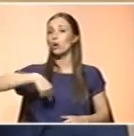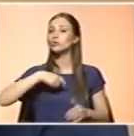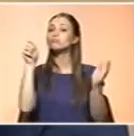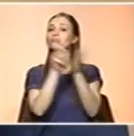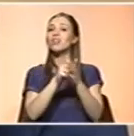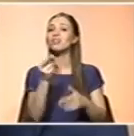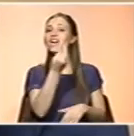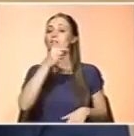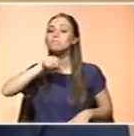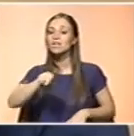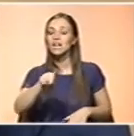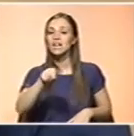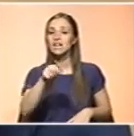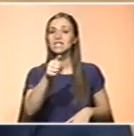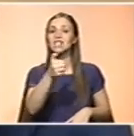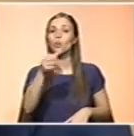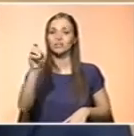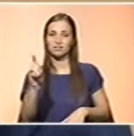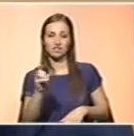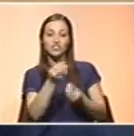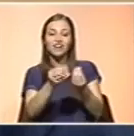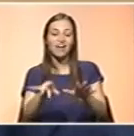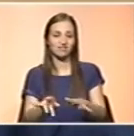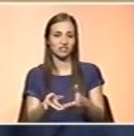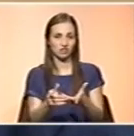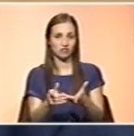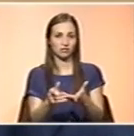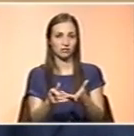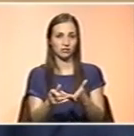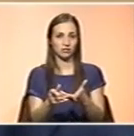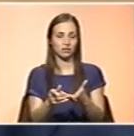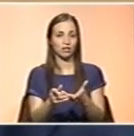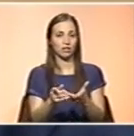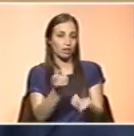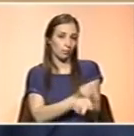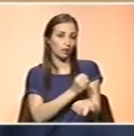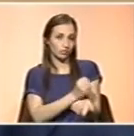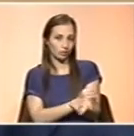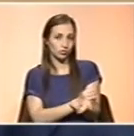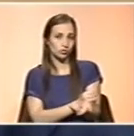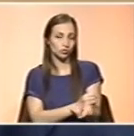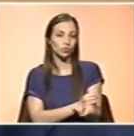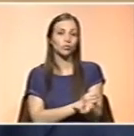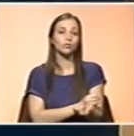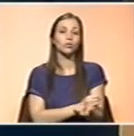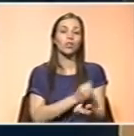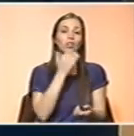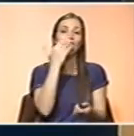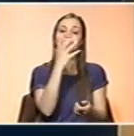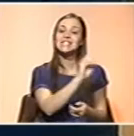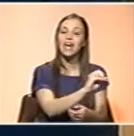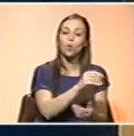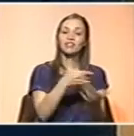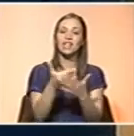.056 crianças diabéticas dos adolescentes dos 0 aos 19 anos. Portanto,